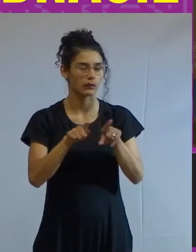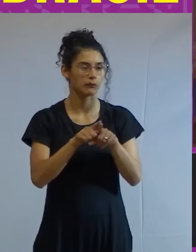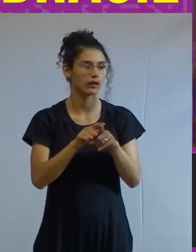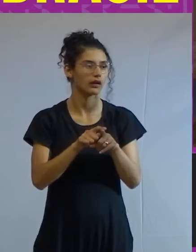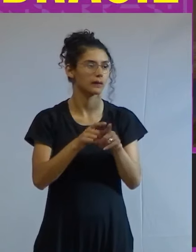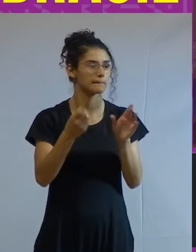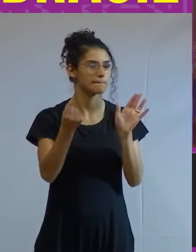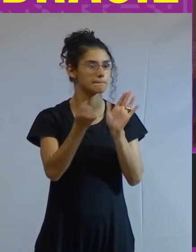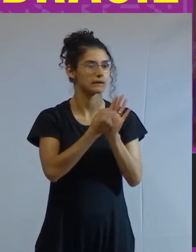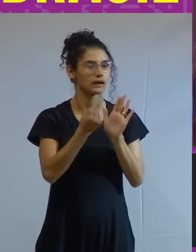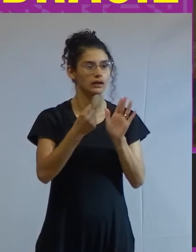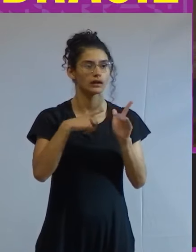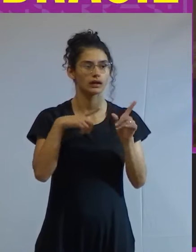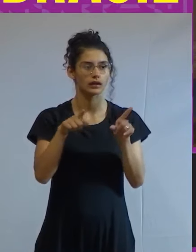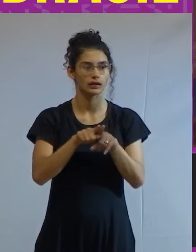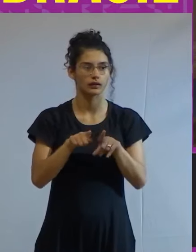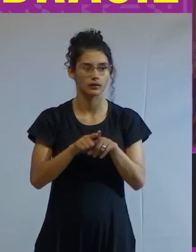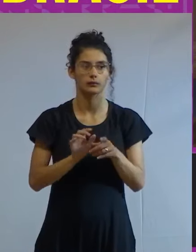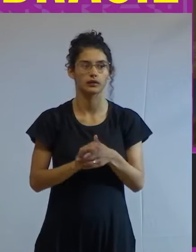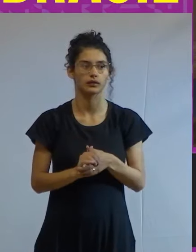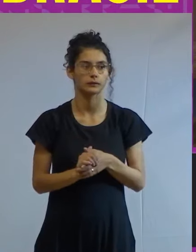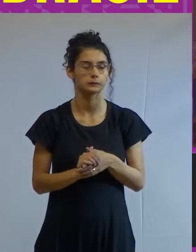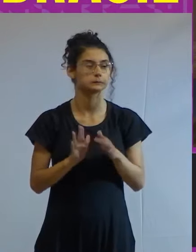marcante e